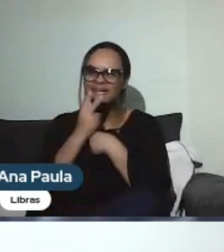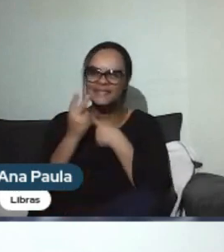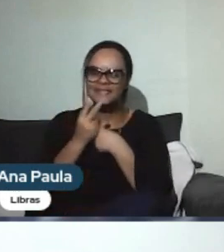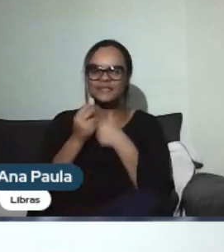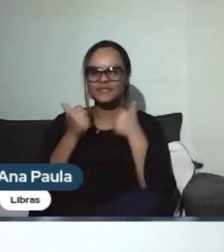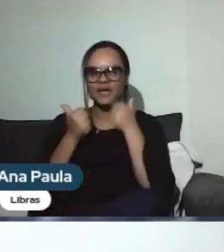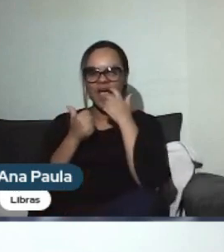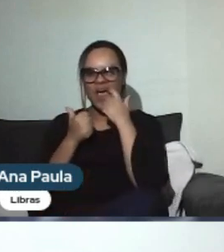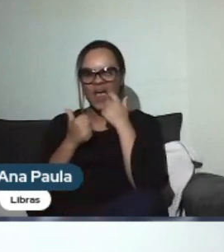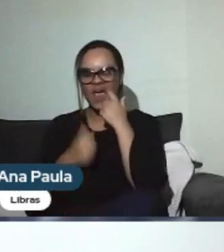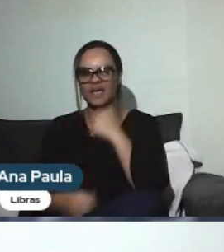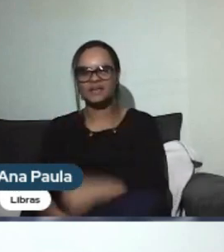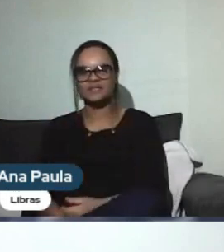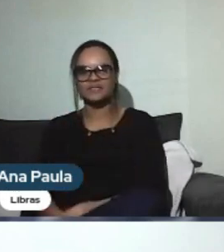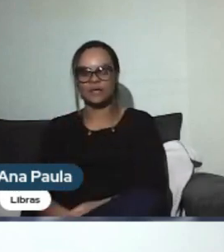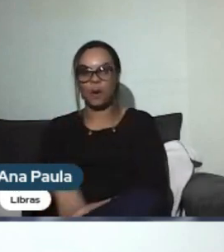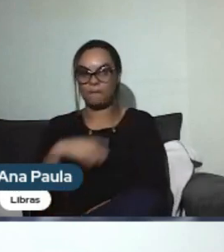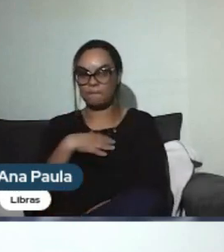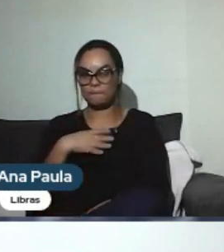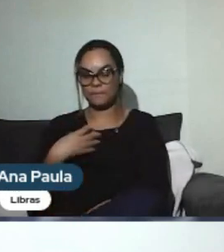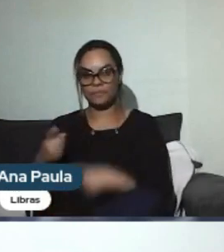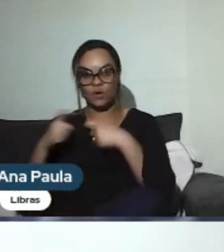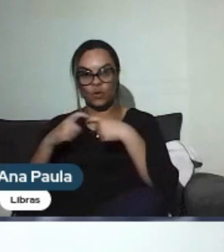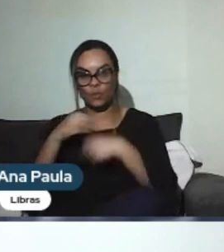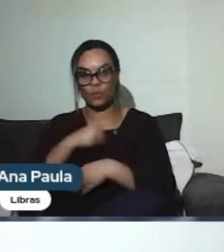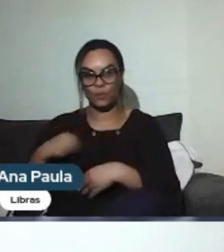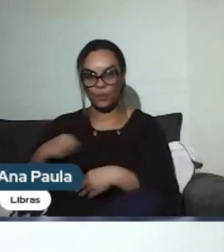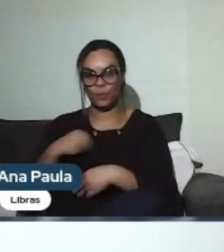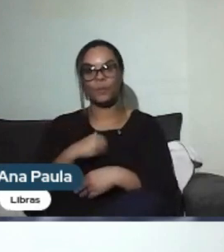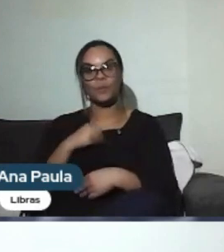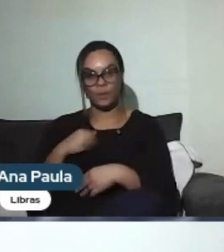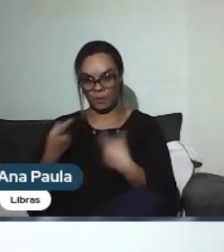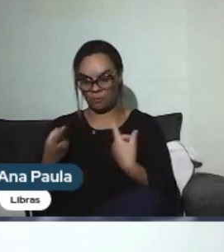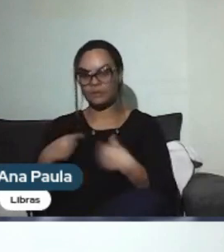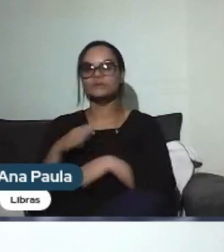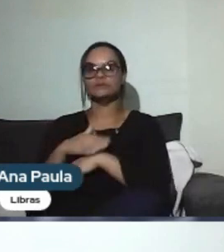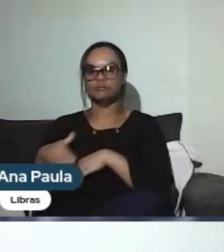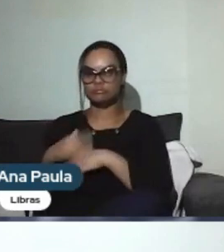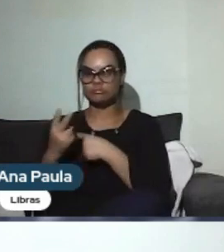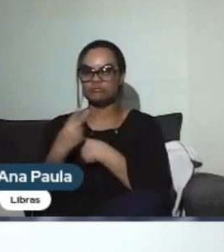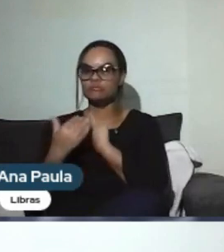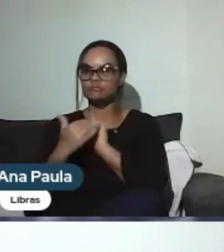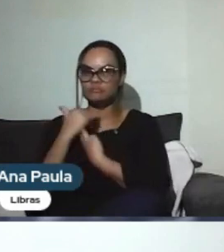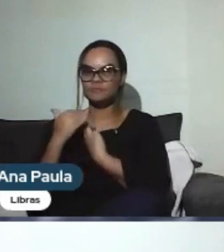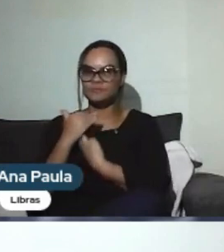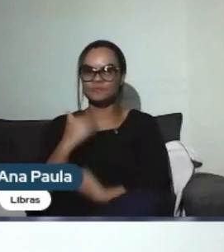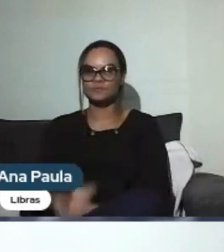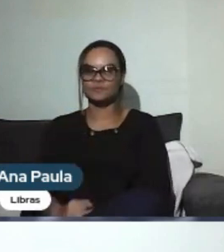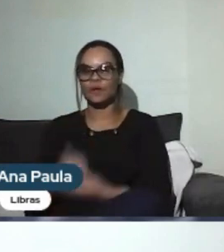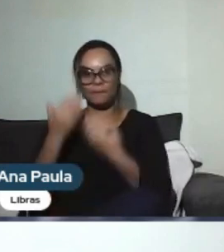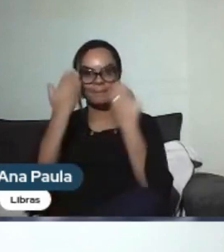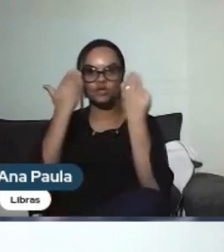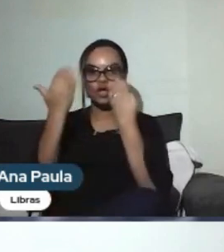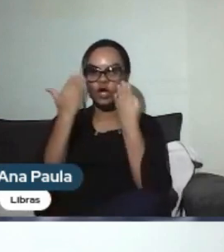É recomendado pelos médicos pra que o órgão permaneça mais tempo, né? Que também, psicologicamente,